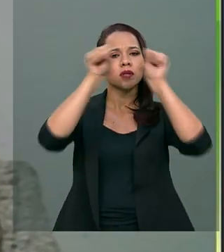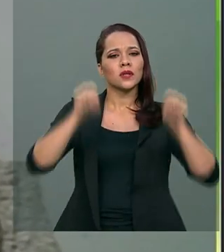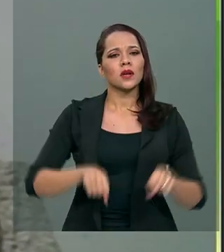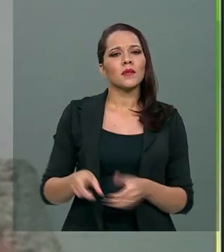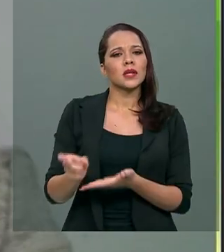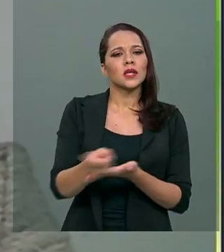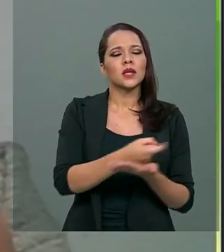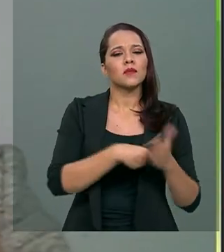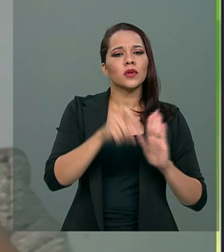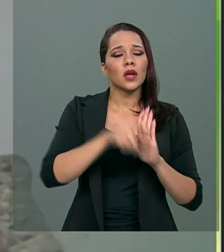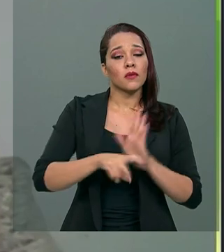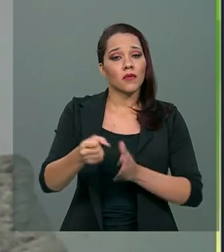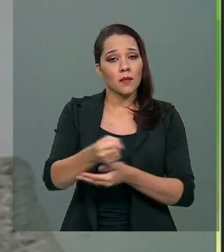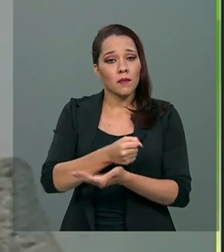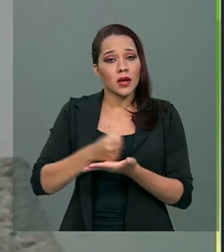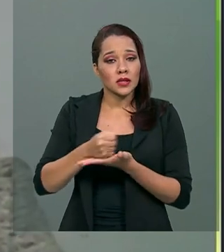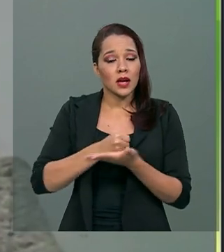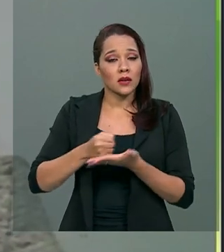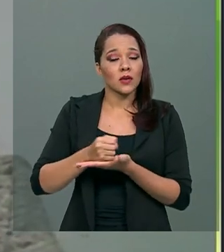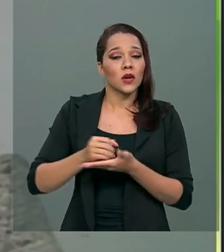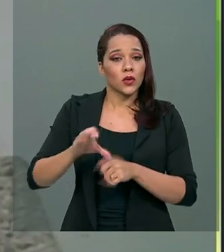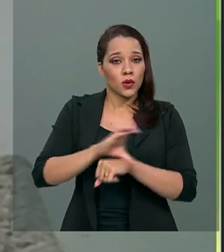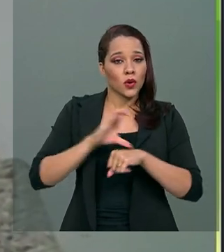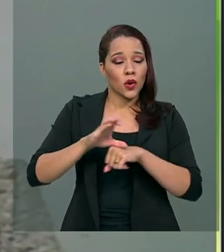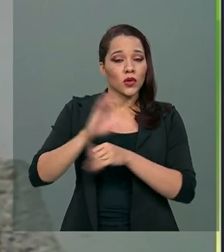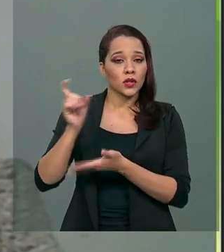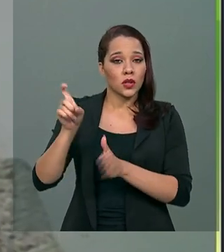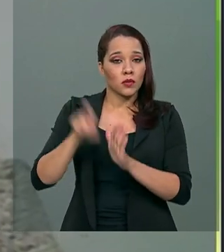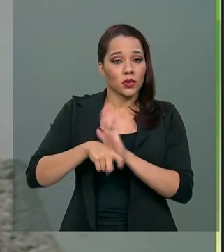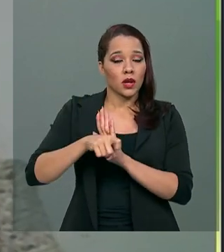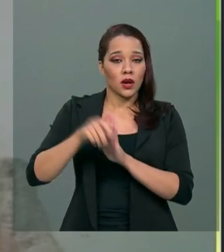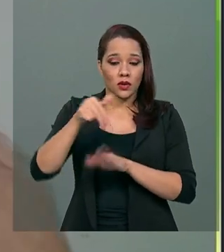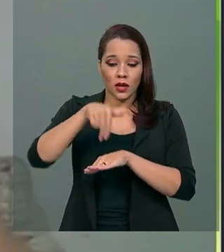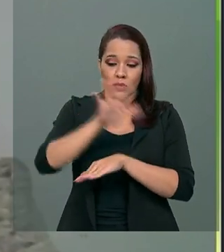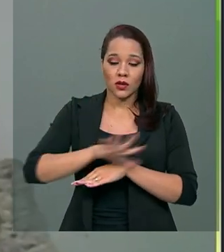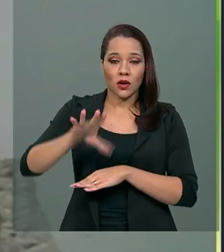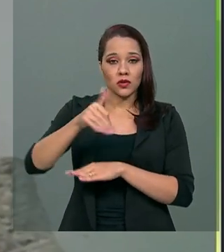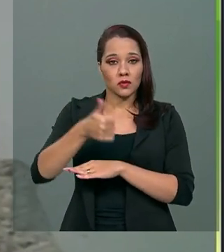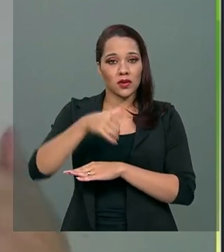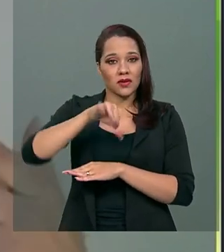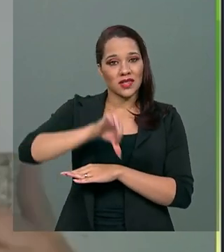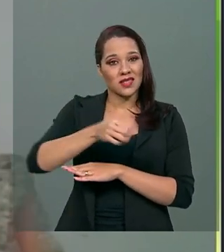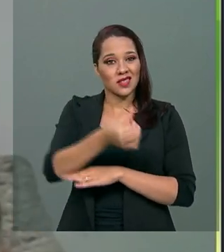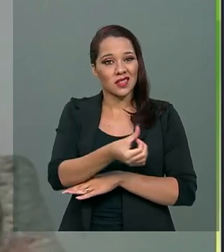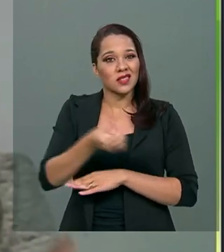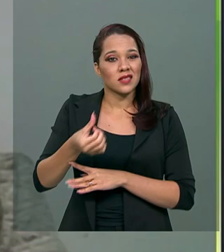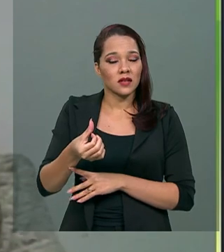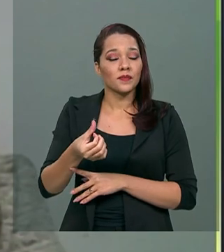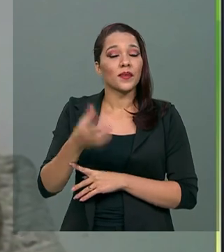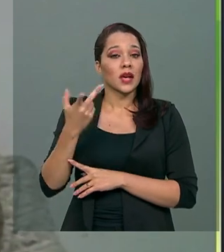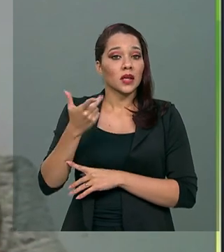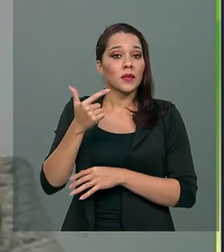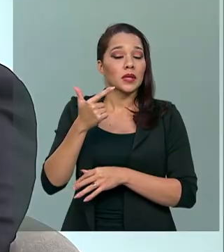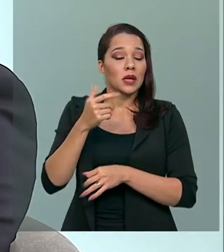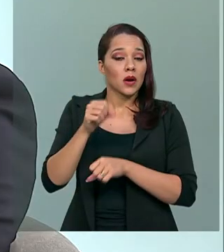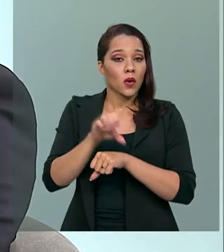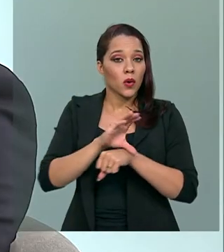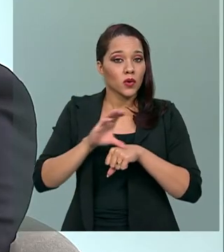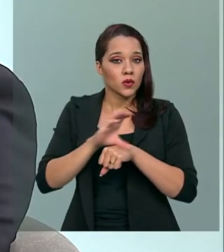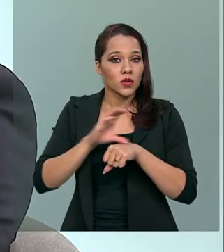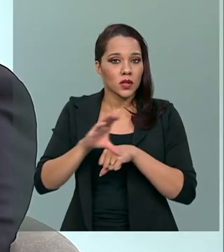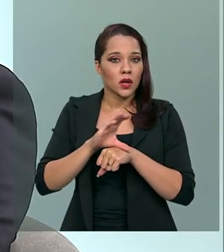baseado no Código Tributário Nacional, que é de 1966. Então, ainda que a Constituição de 88 tenha